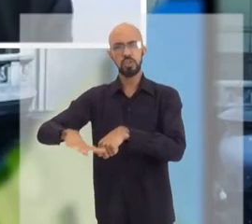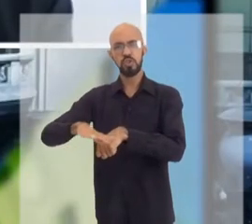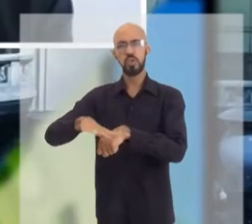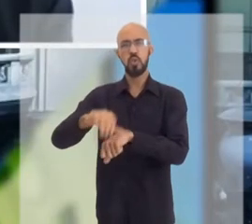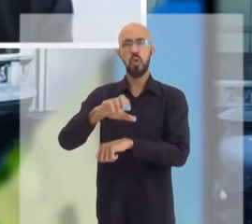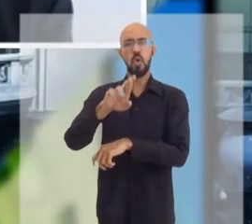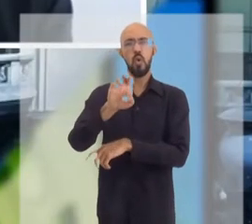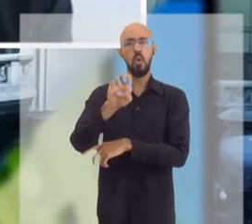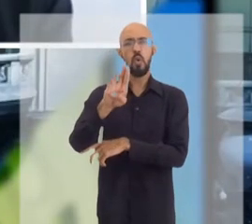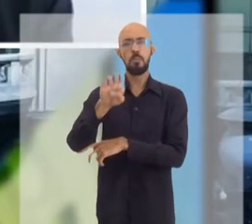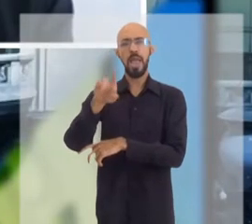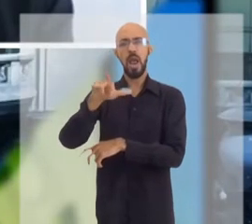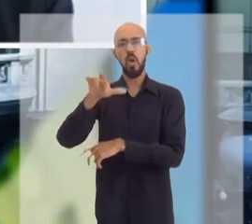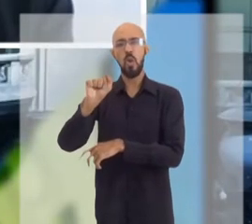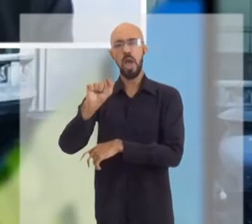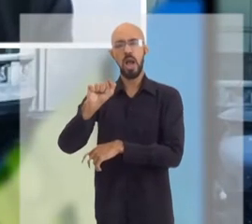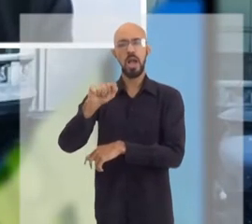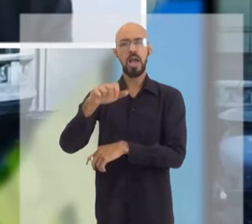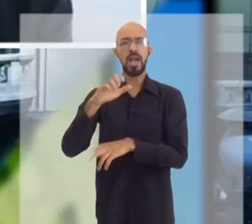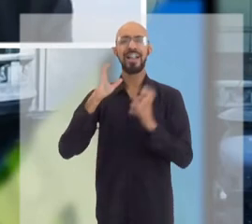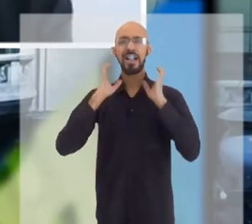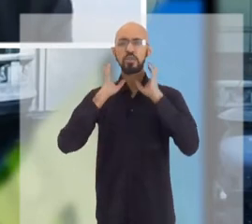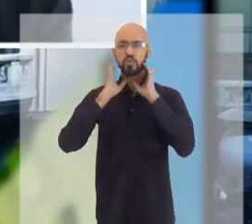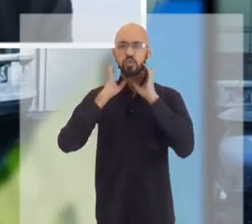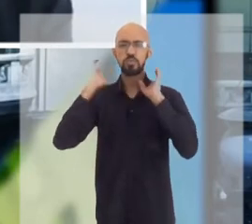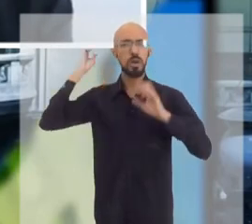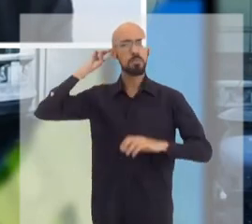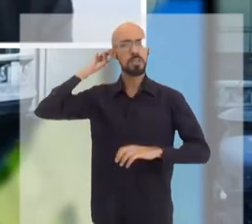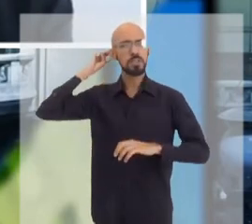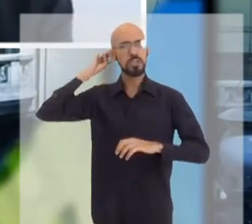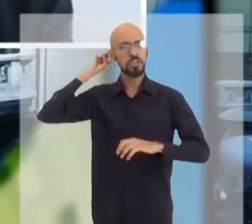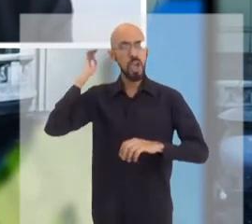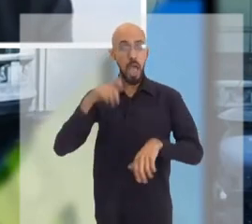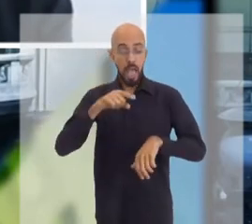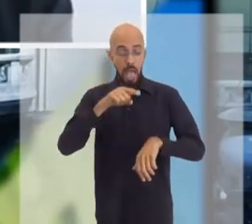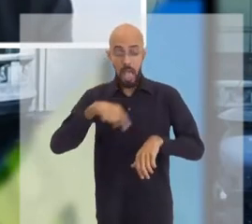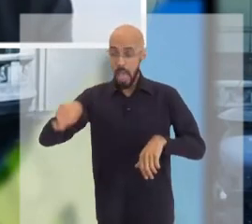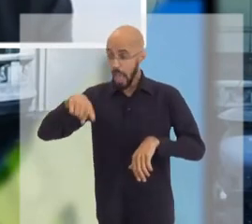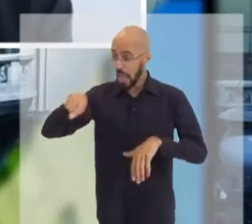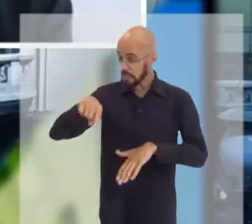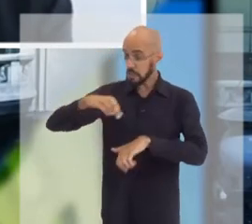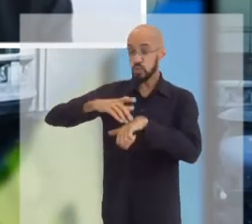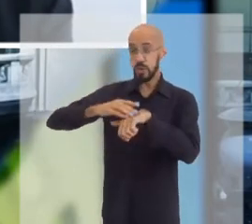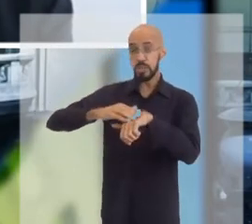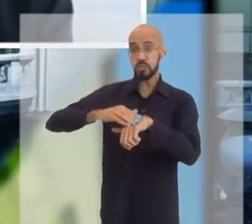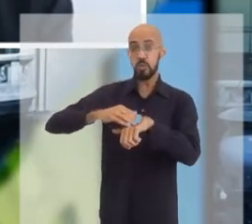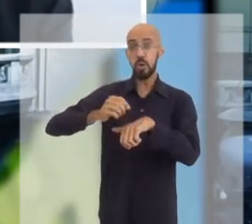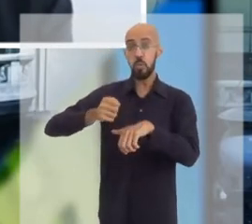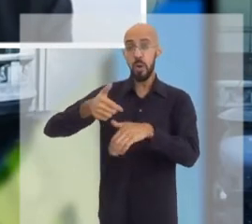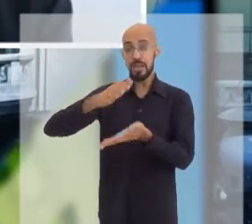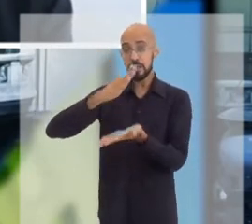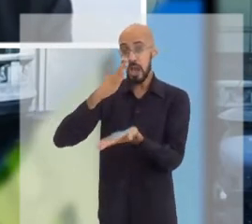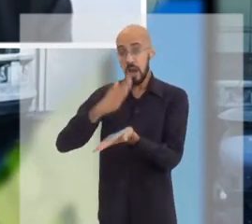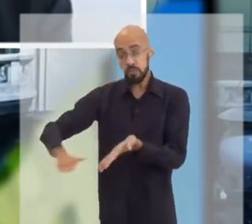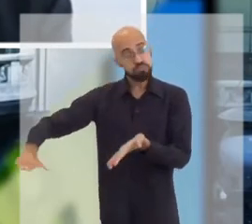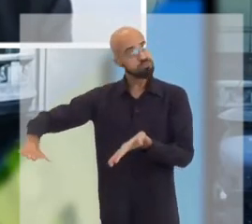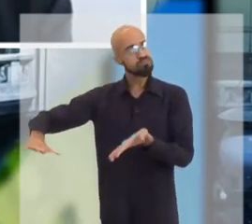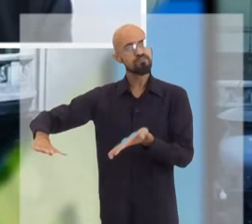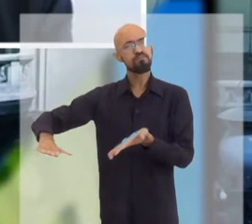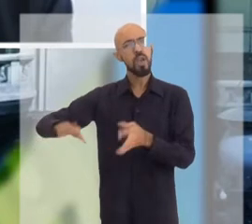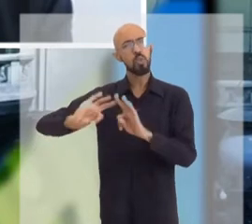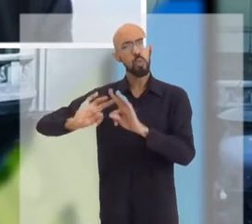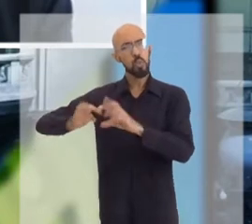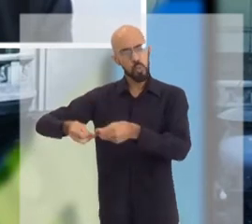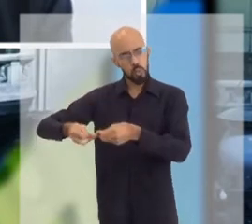papador, rubéola, cachumba, essas doenças, historicamente, foram praticamente erradicadas em função